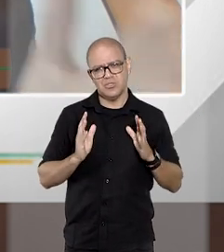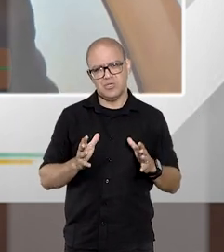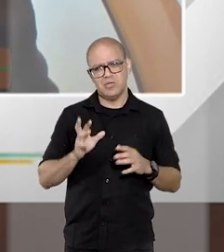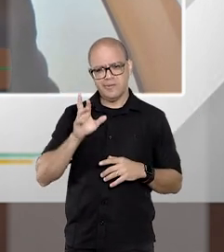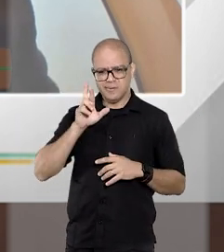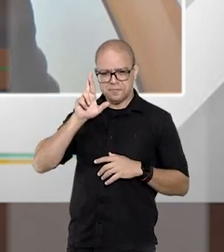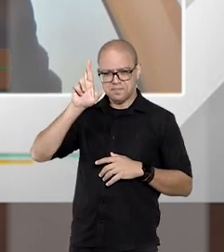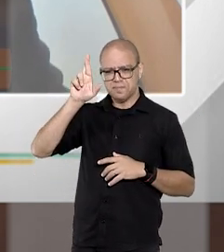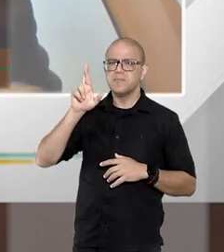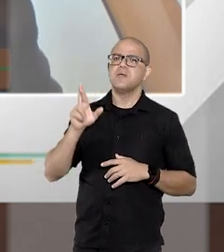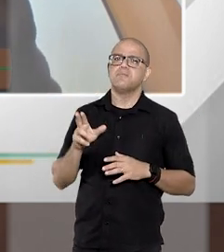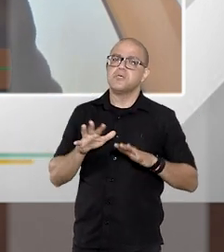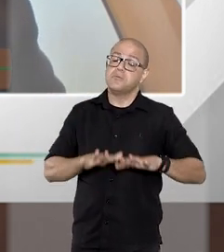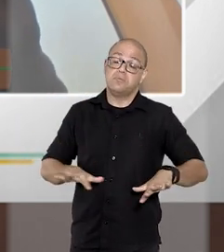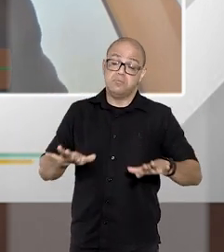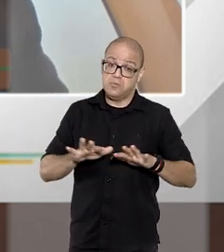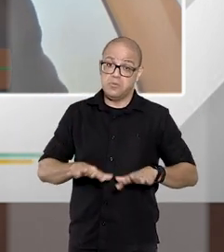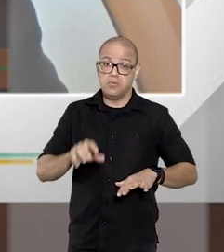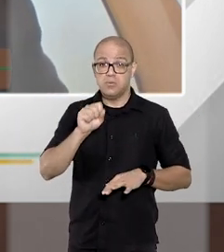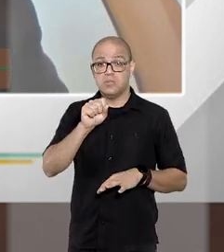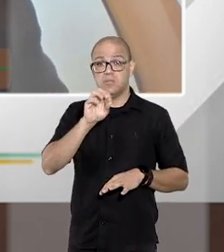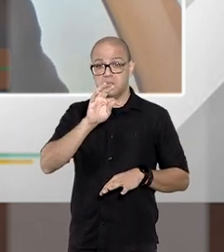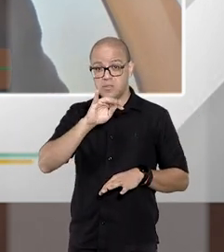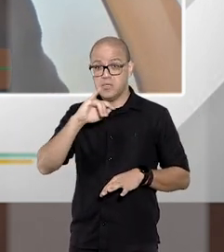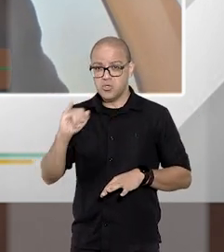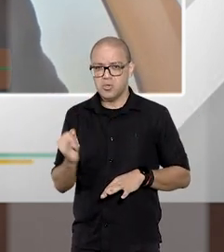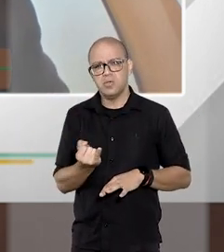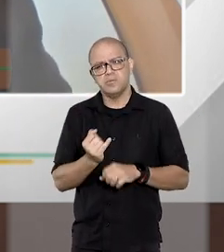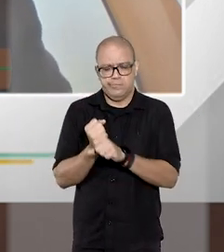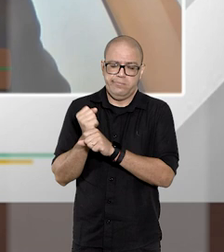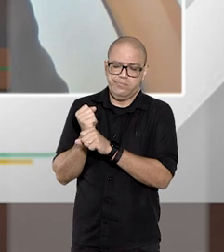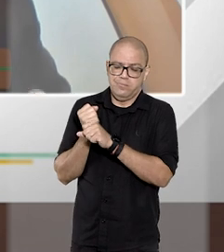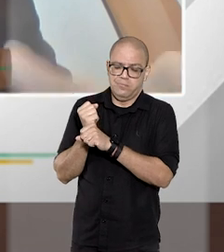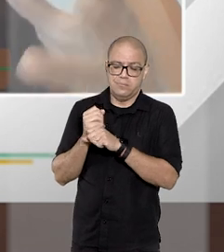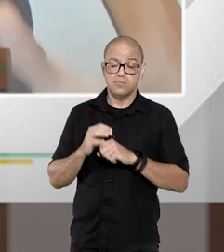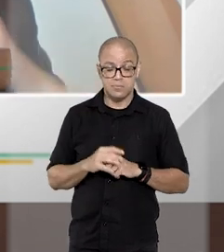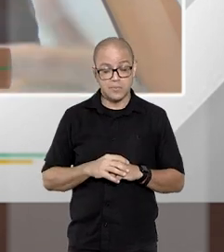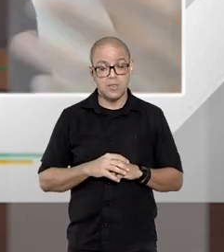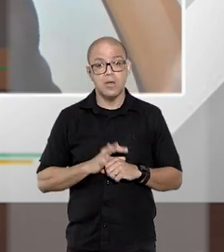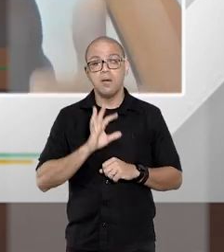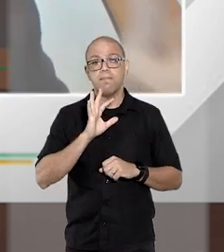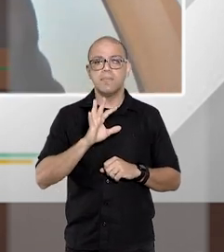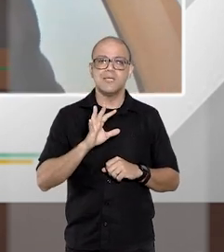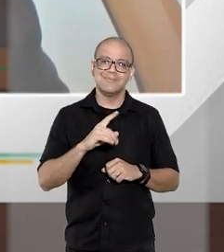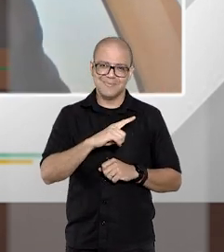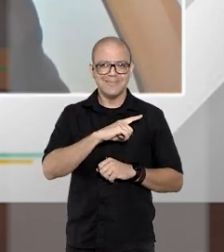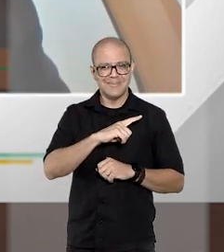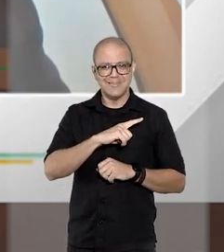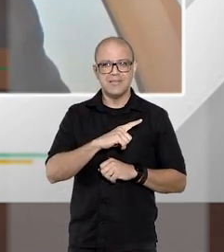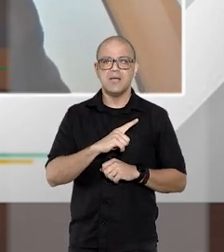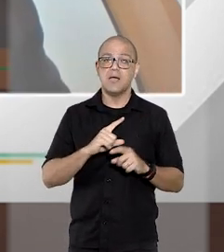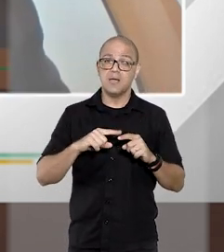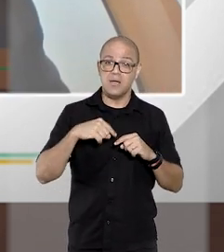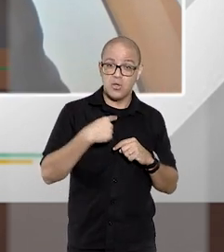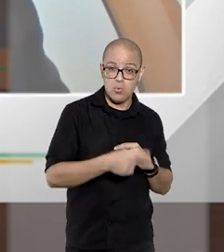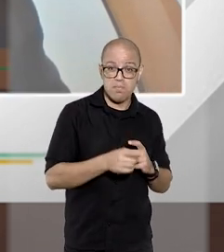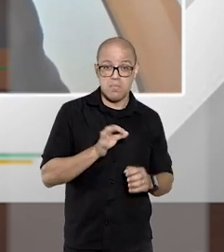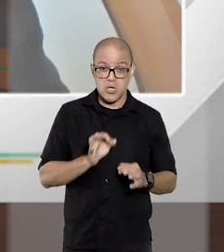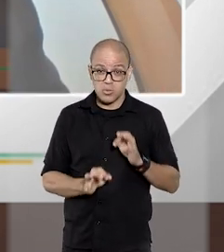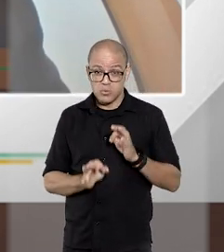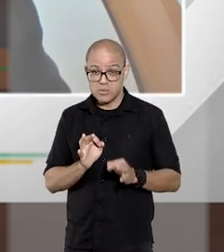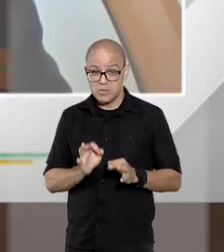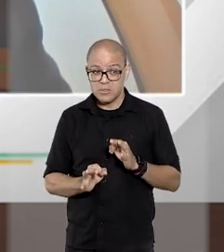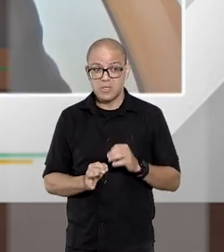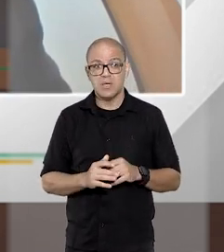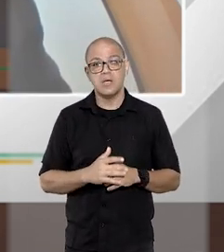a jurisprudência bem tranquila no STJ já há alguns anos mas que certamente tem aí uma consequência para o